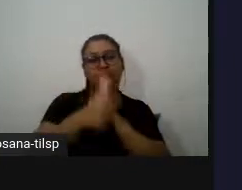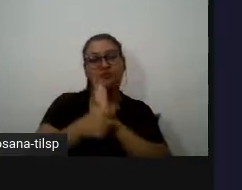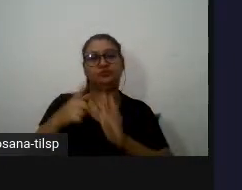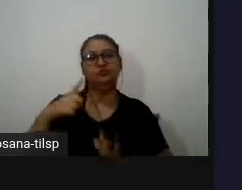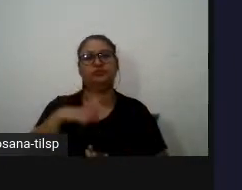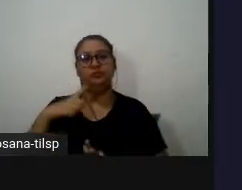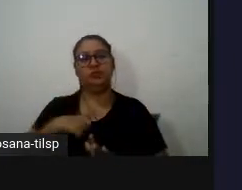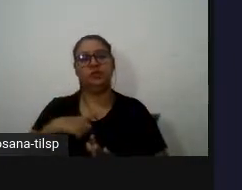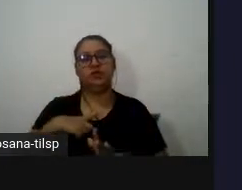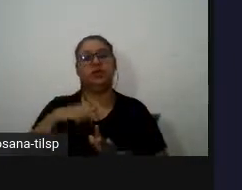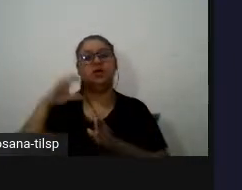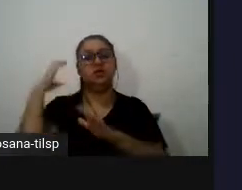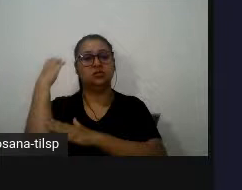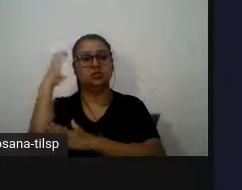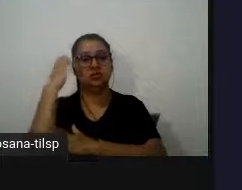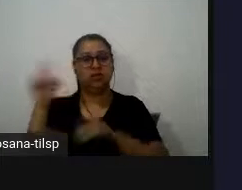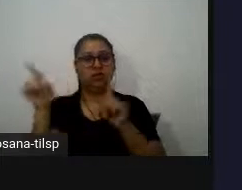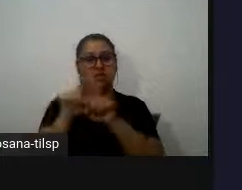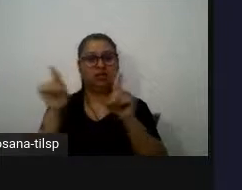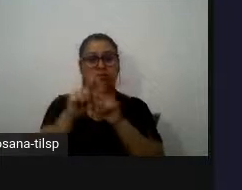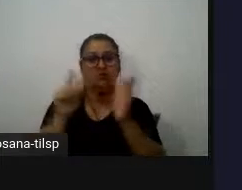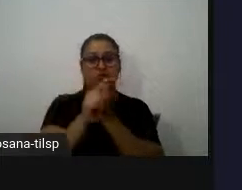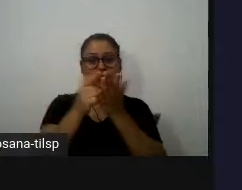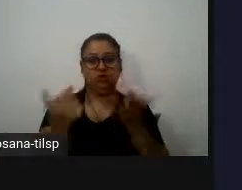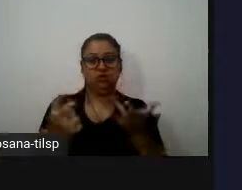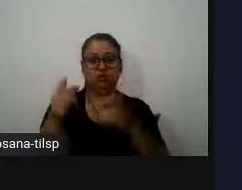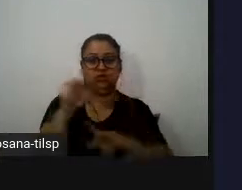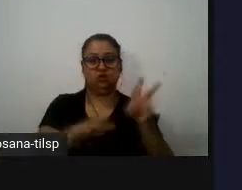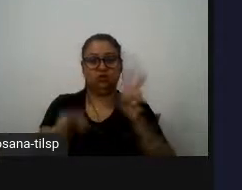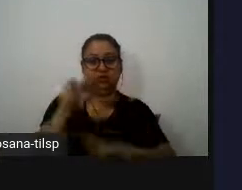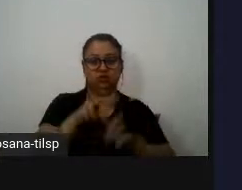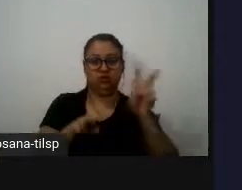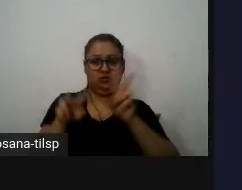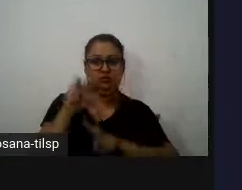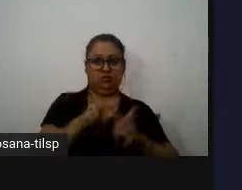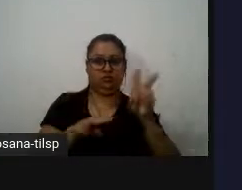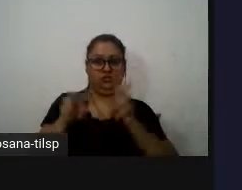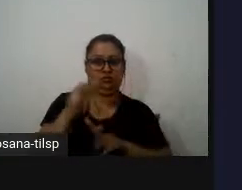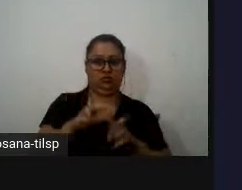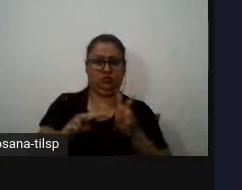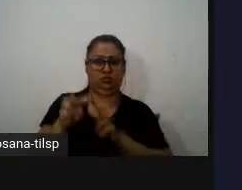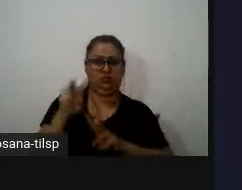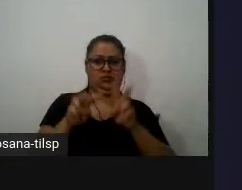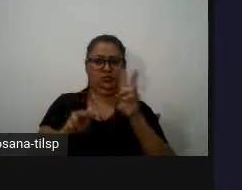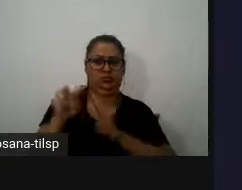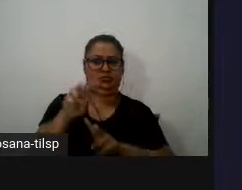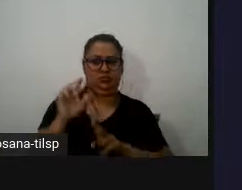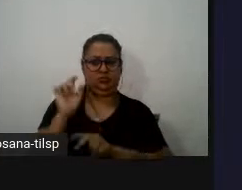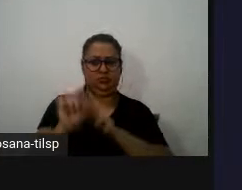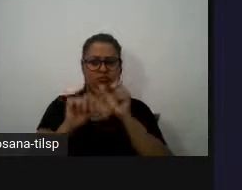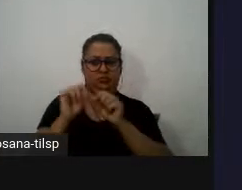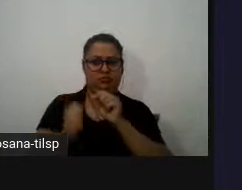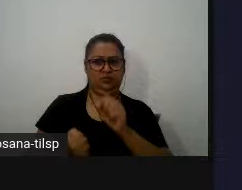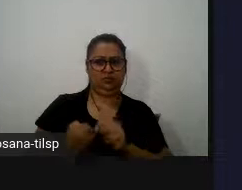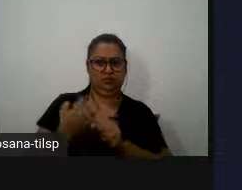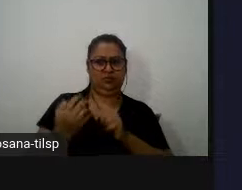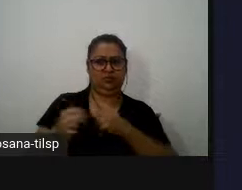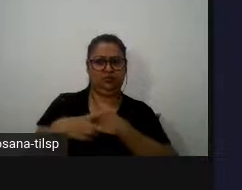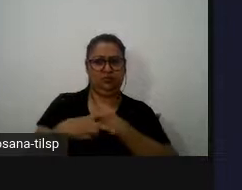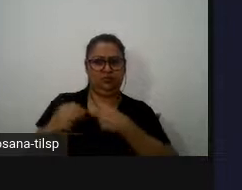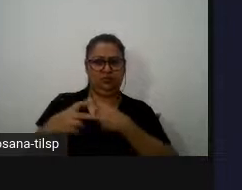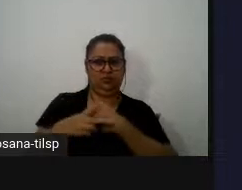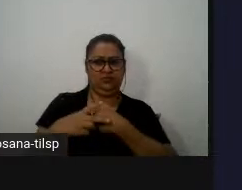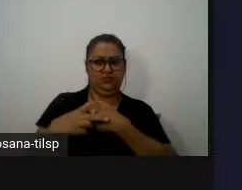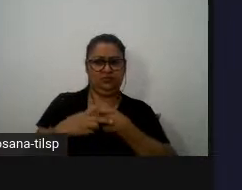do jornalismo e isso é facilmente observável através do quê? do vocabulário técnico e da sua explicitação